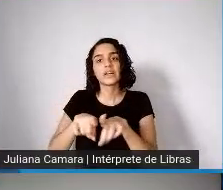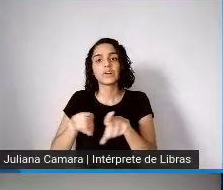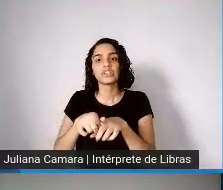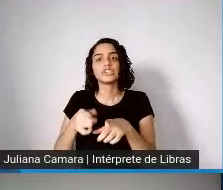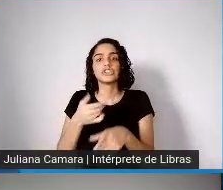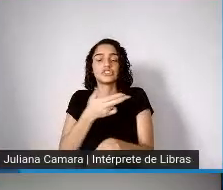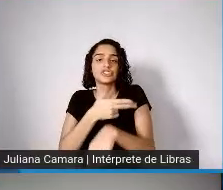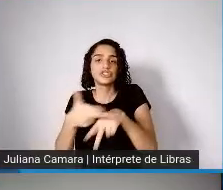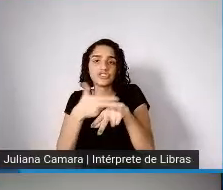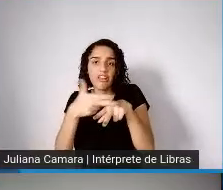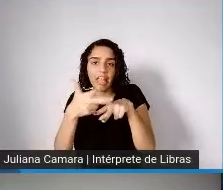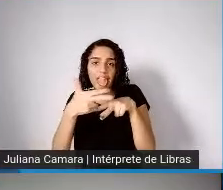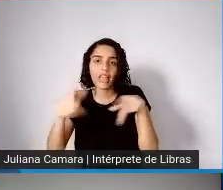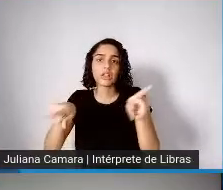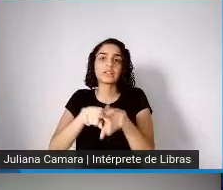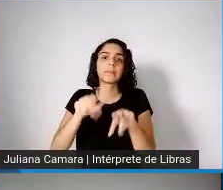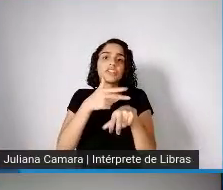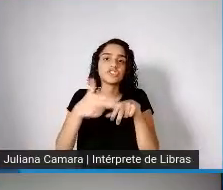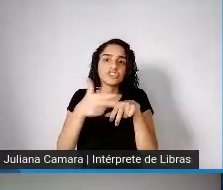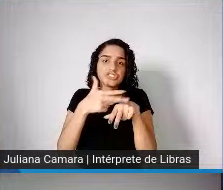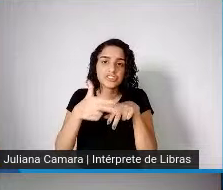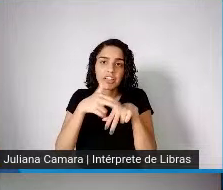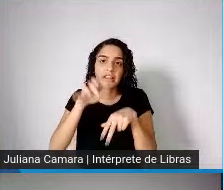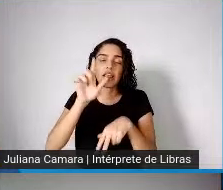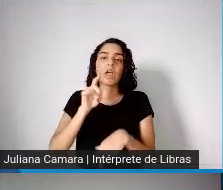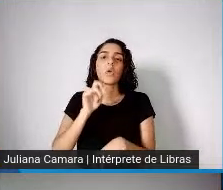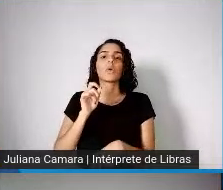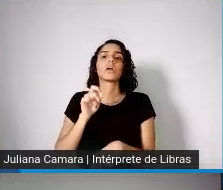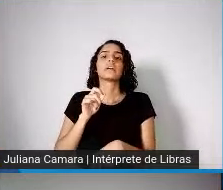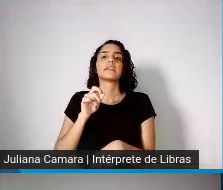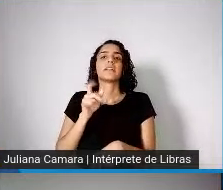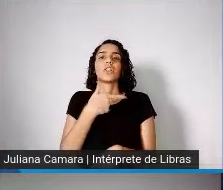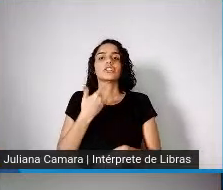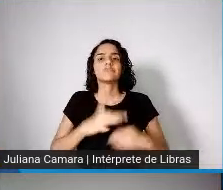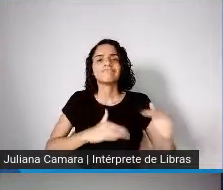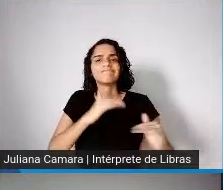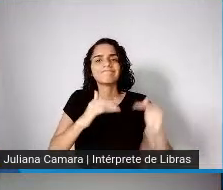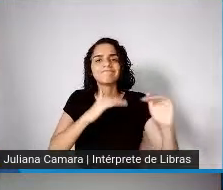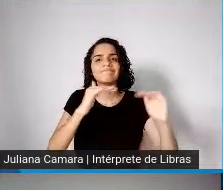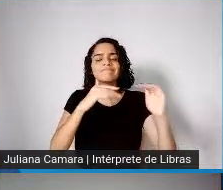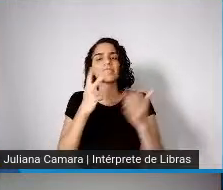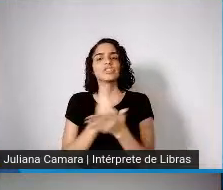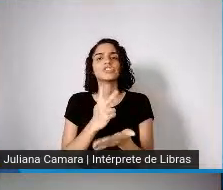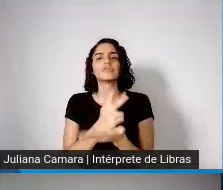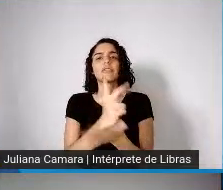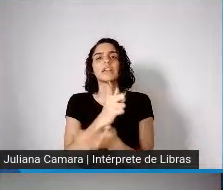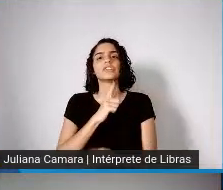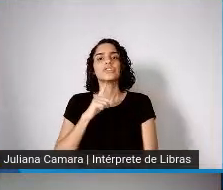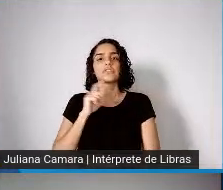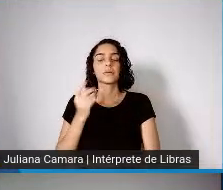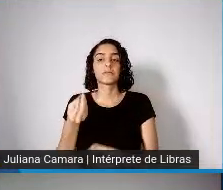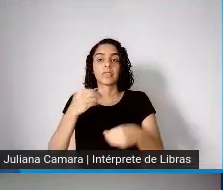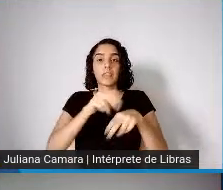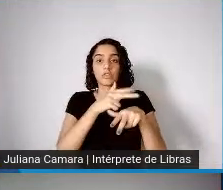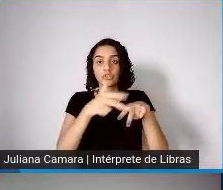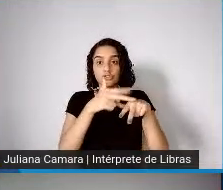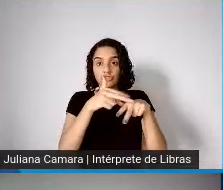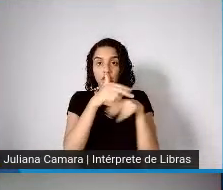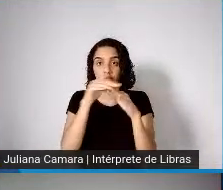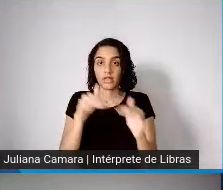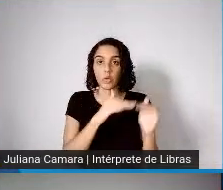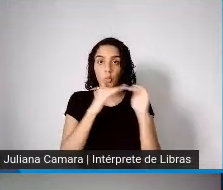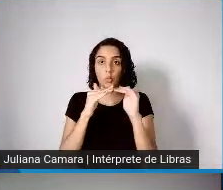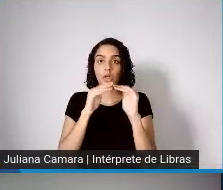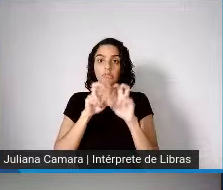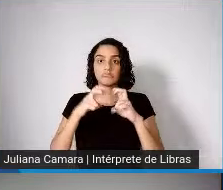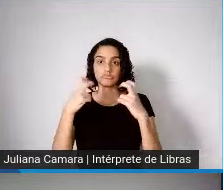gênero também, o grande avanço que foi dado na igualdade de gênero, nas oportunidades de